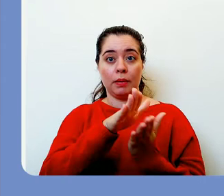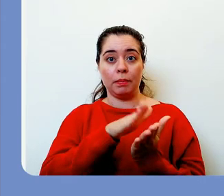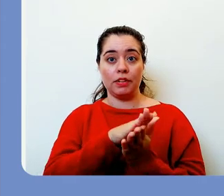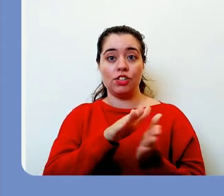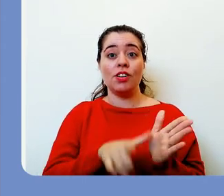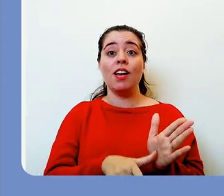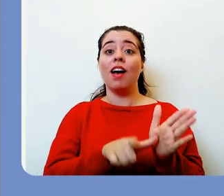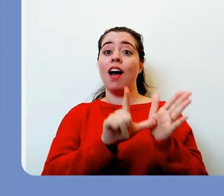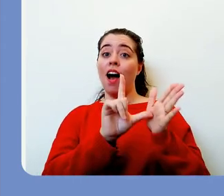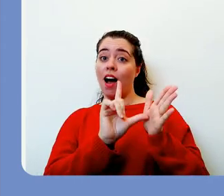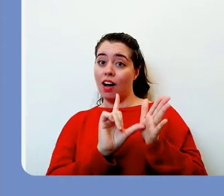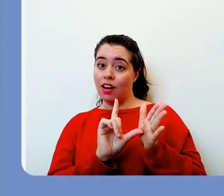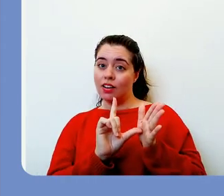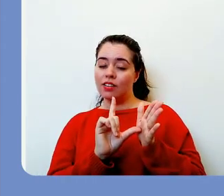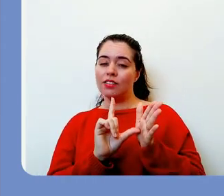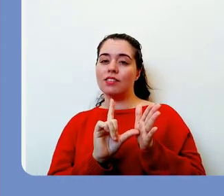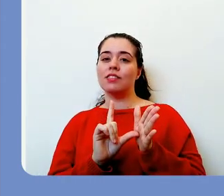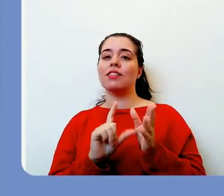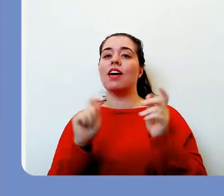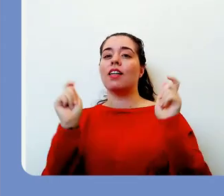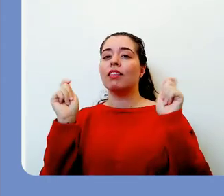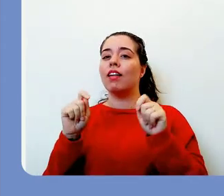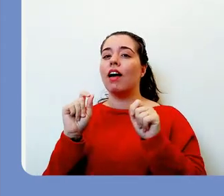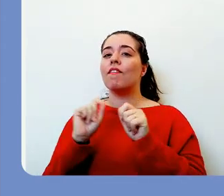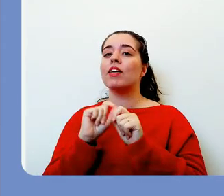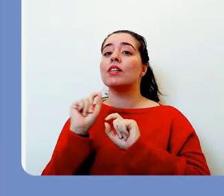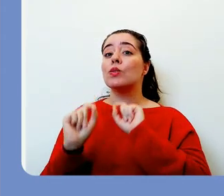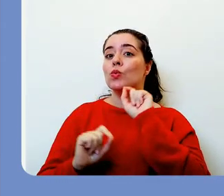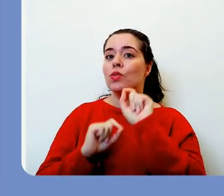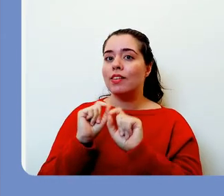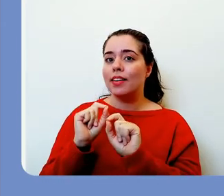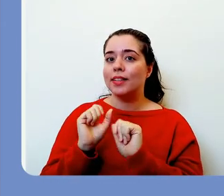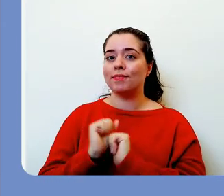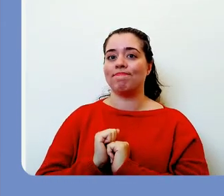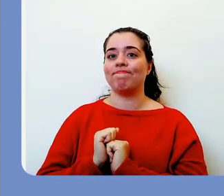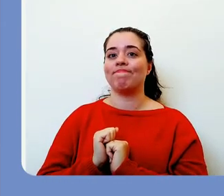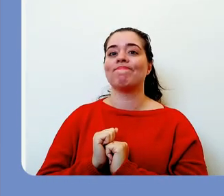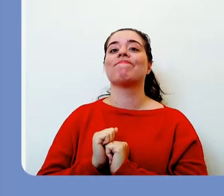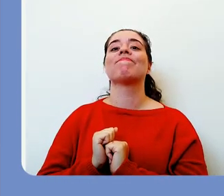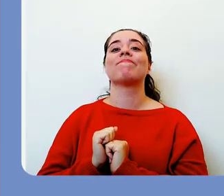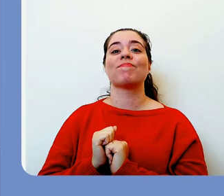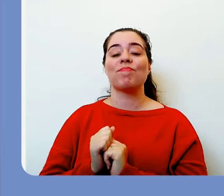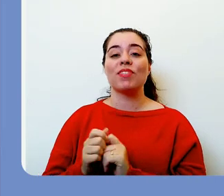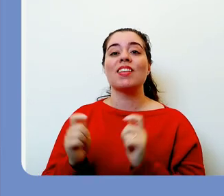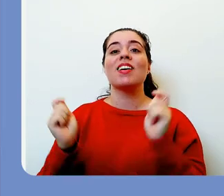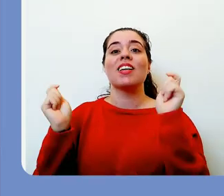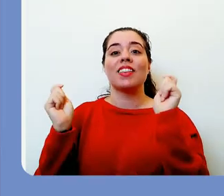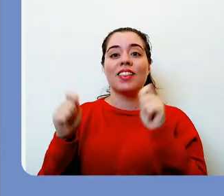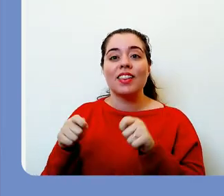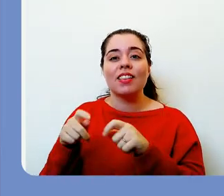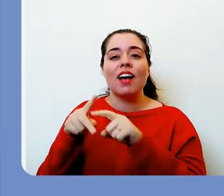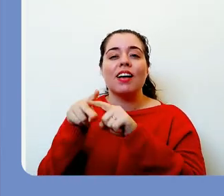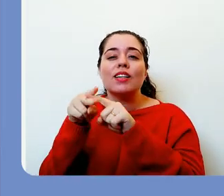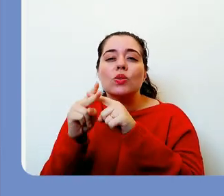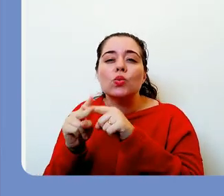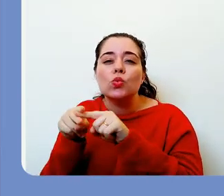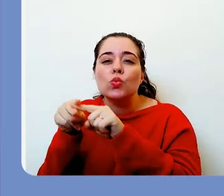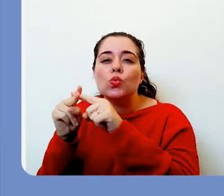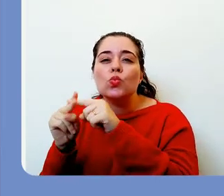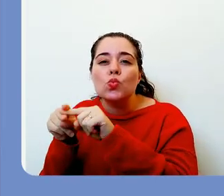Aqui aparecem os dados do seu modelo de certificado. Se há um modelo